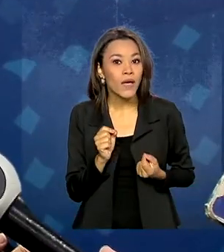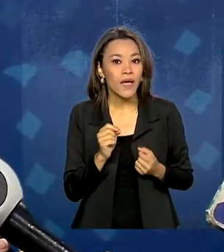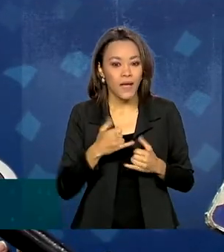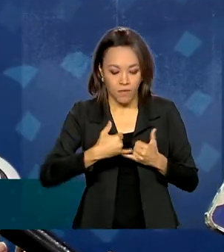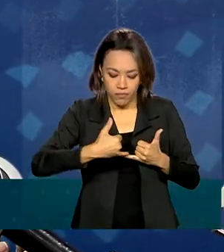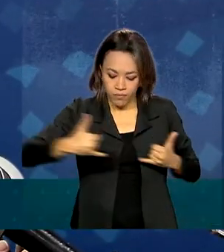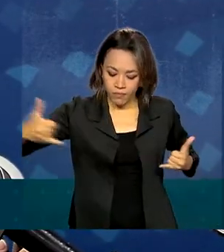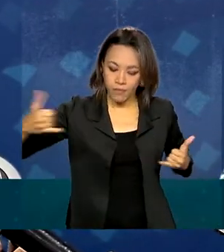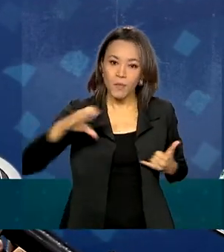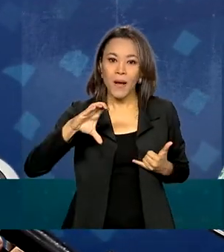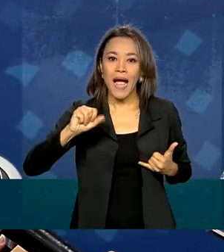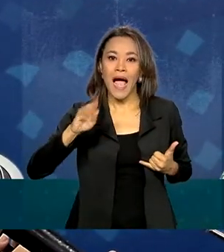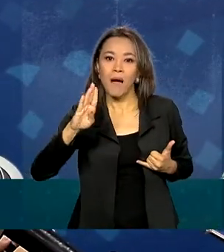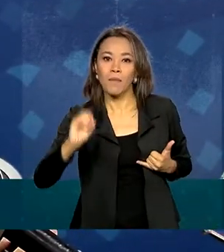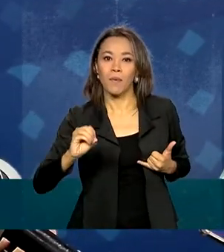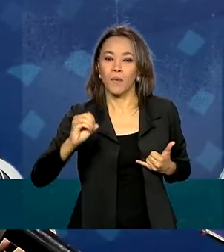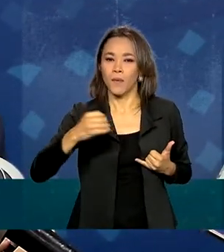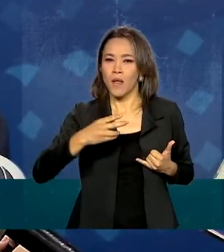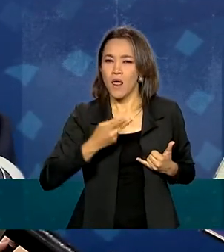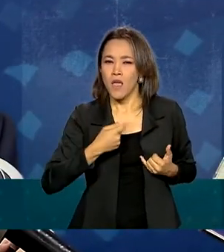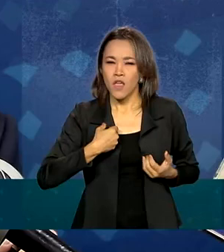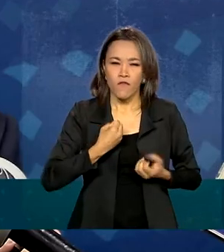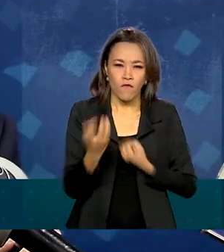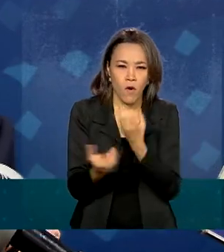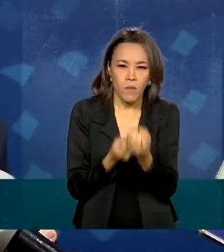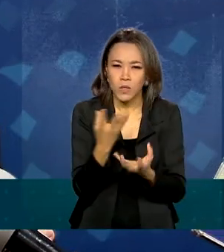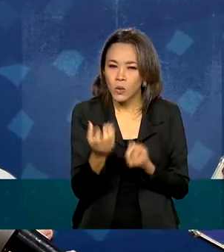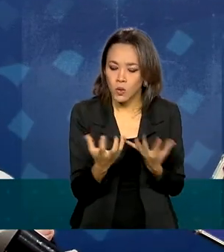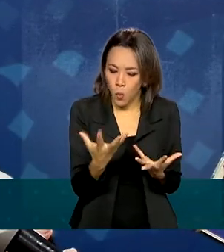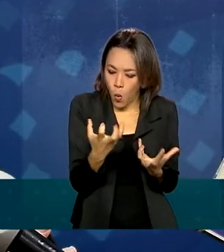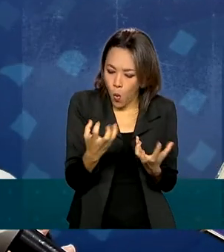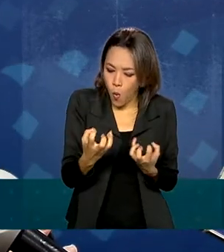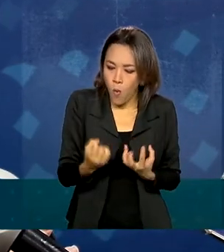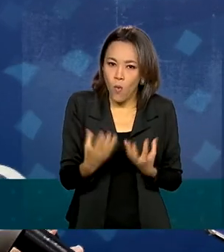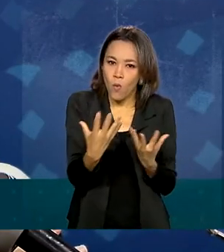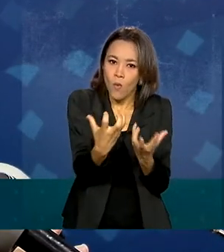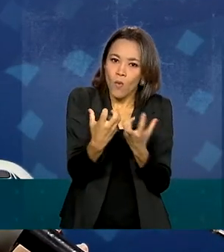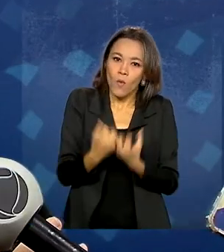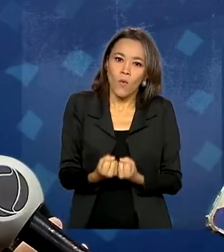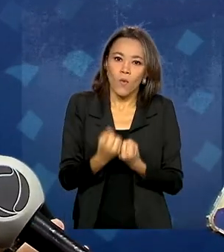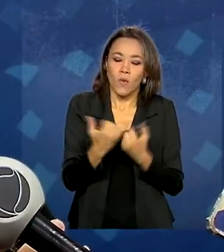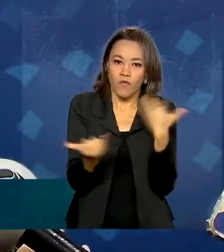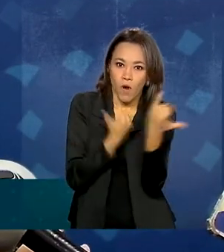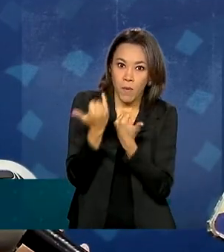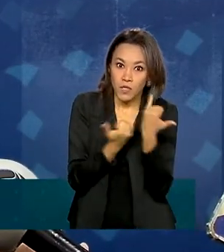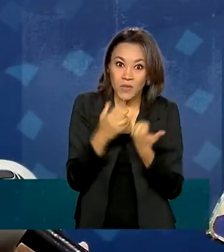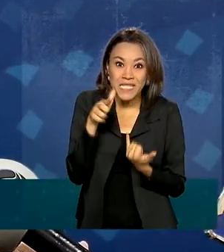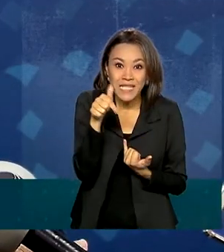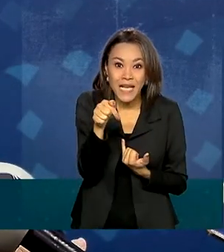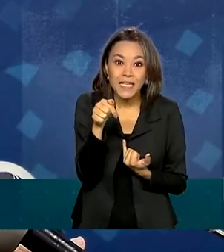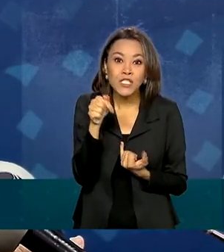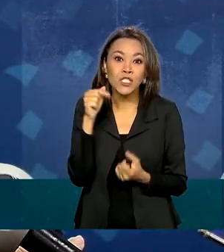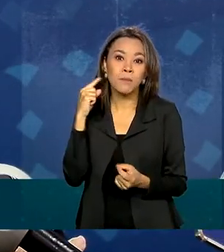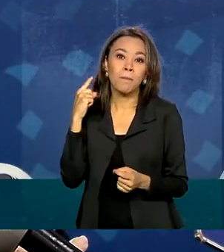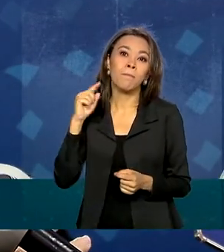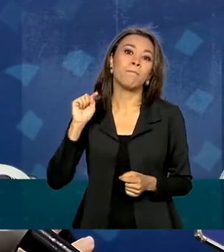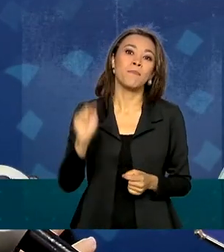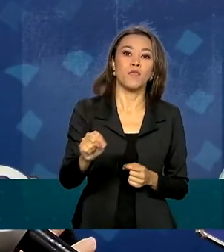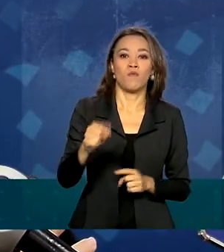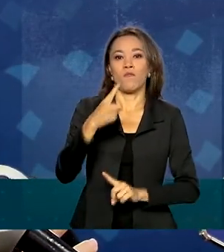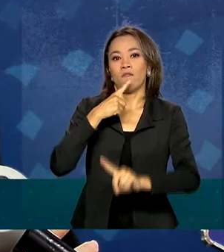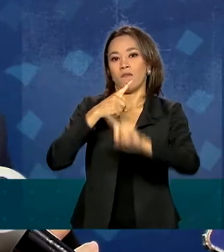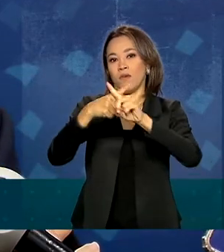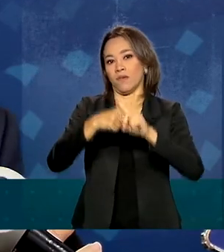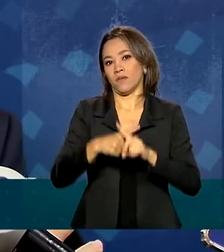vai levar dados e que tem uma capacidade de armazenamento 7 mil vezes maior do que o